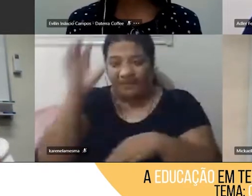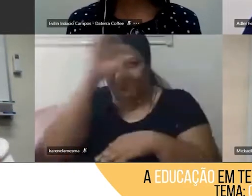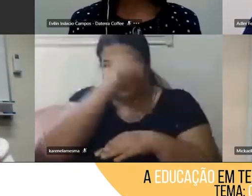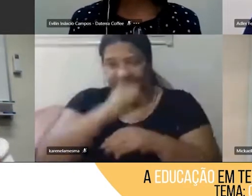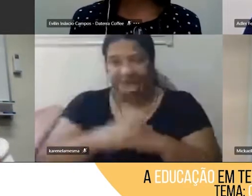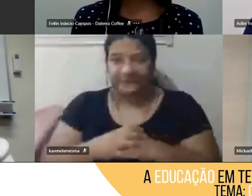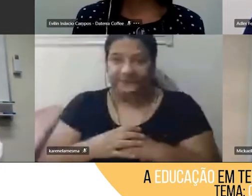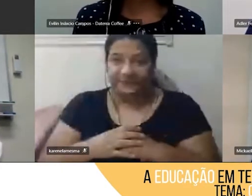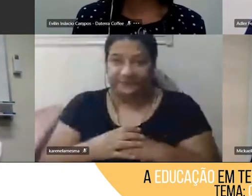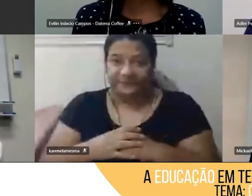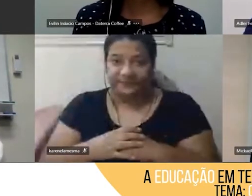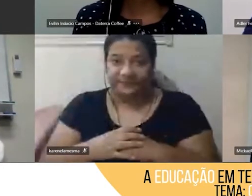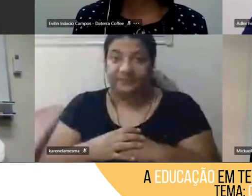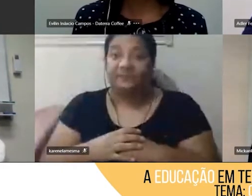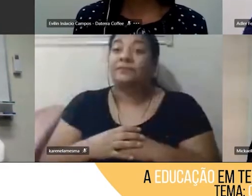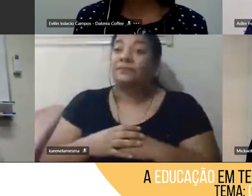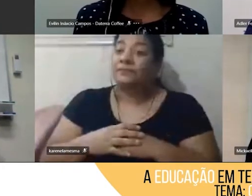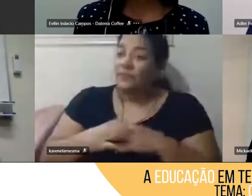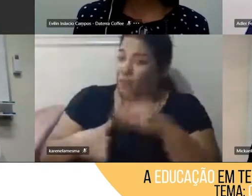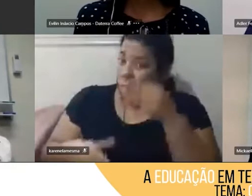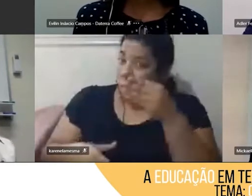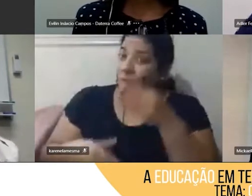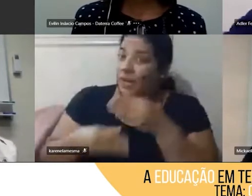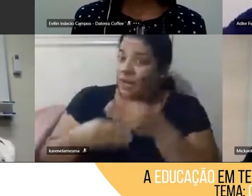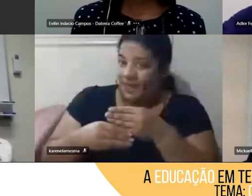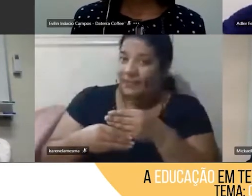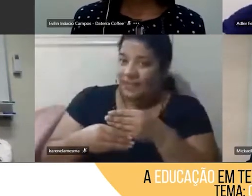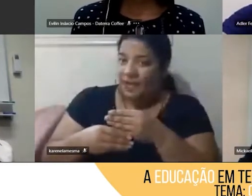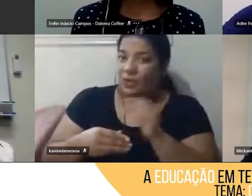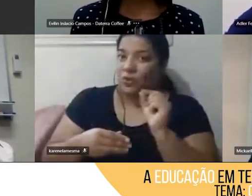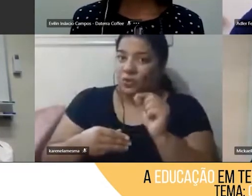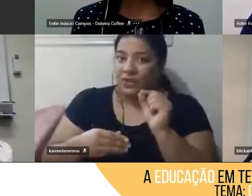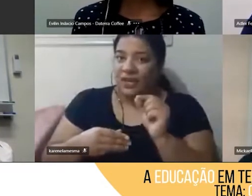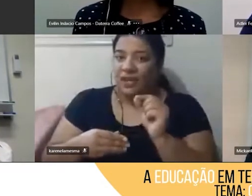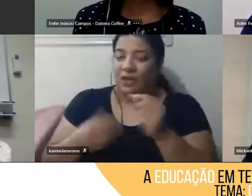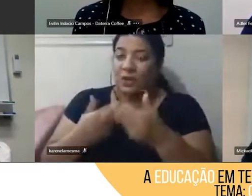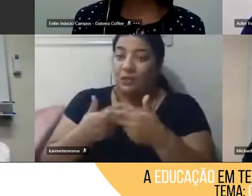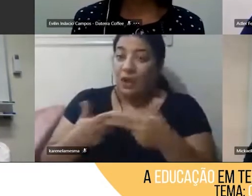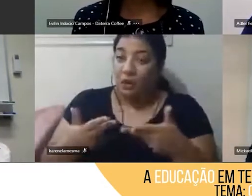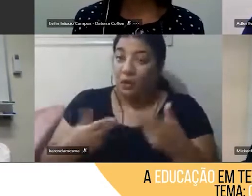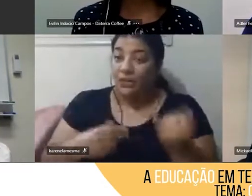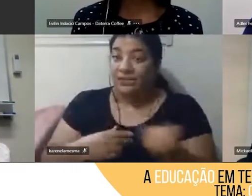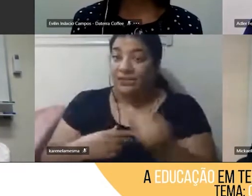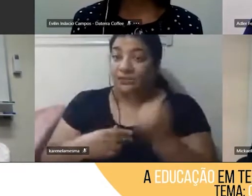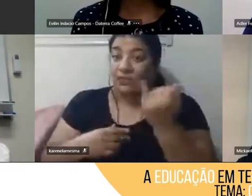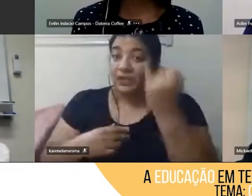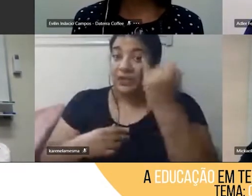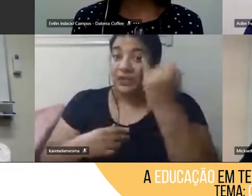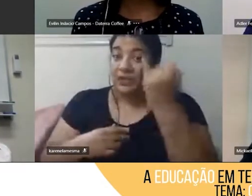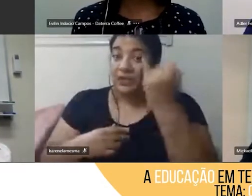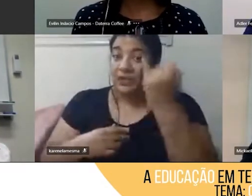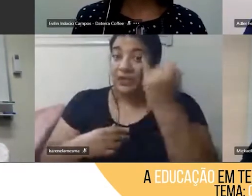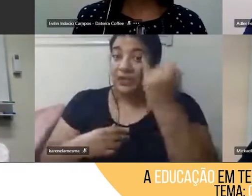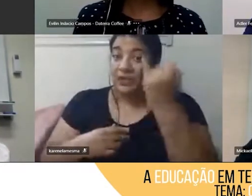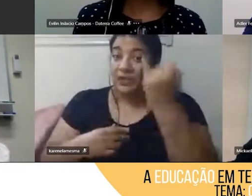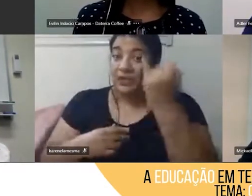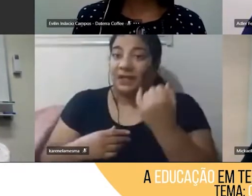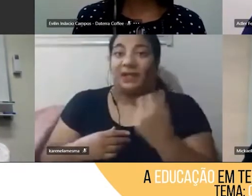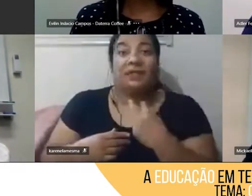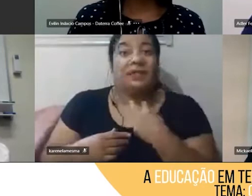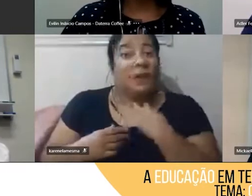complementando, né, vem uma importante coisa e um elemento que não pode faltar, que é a